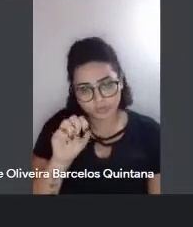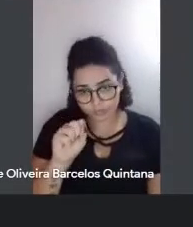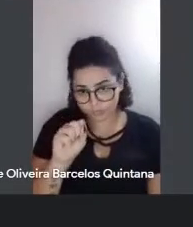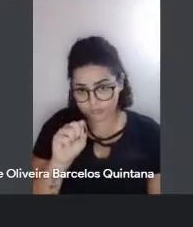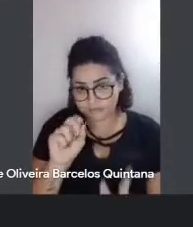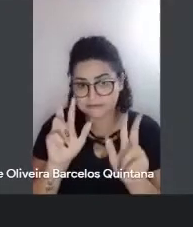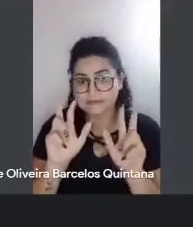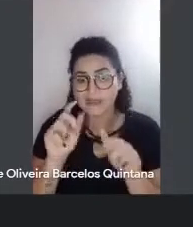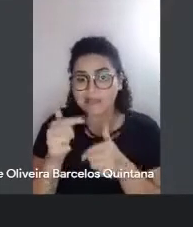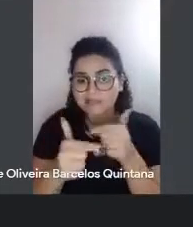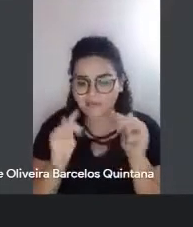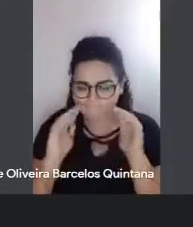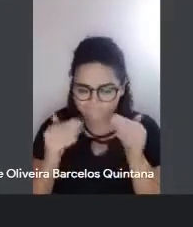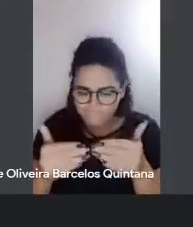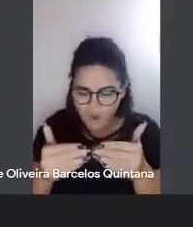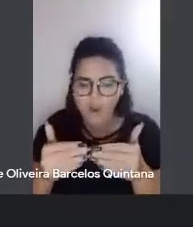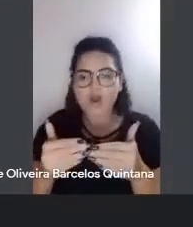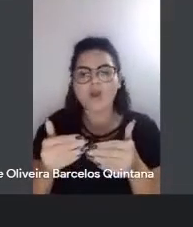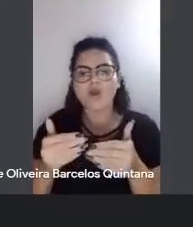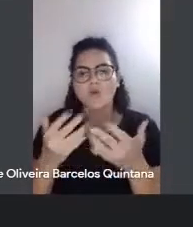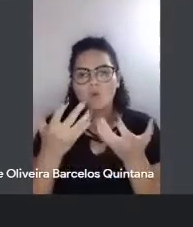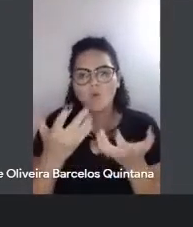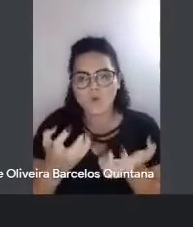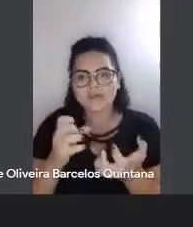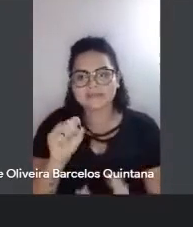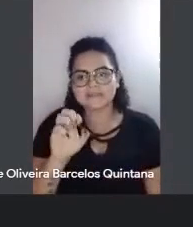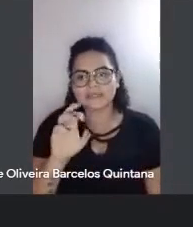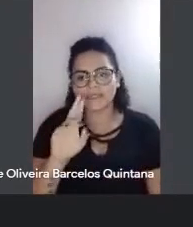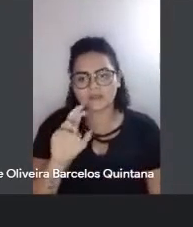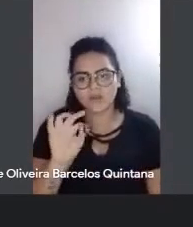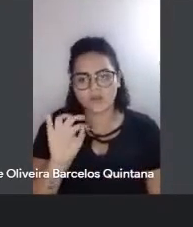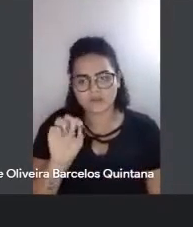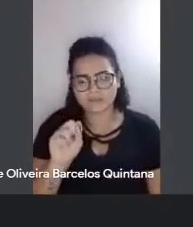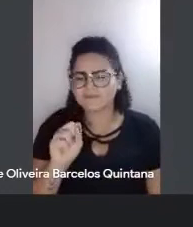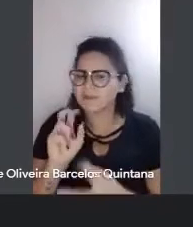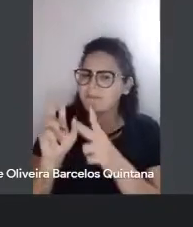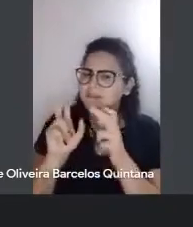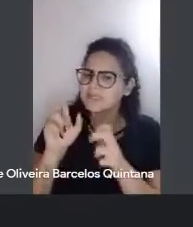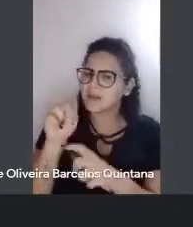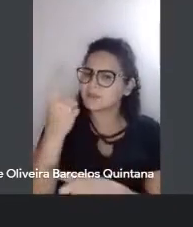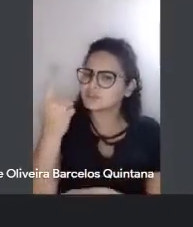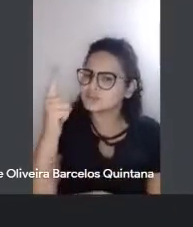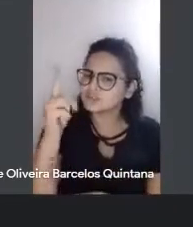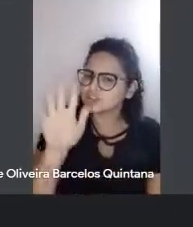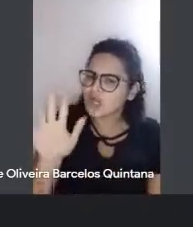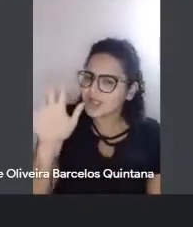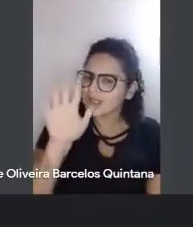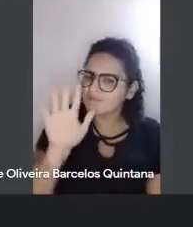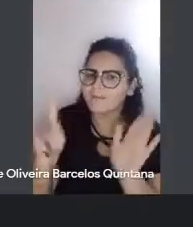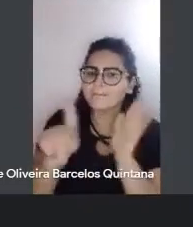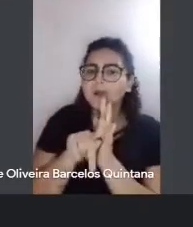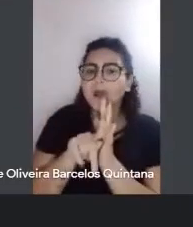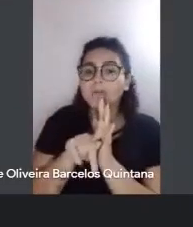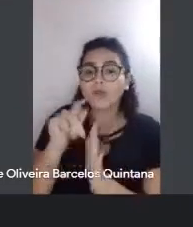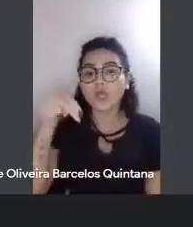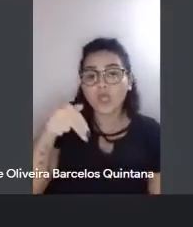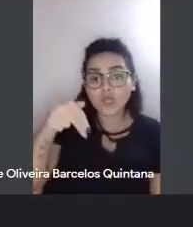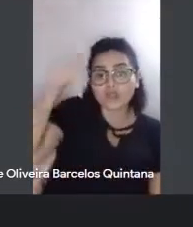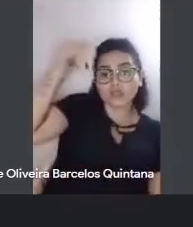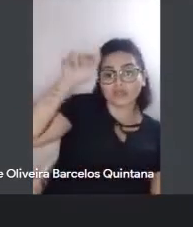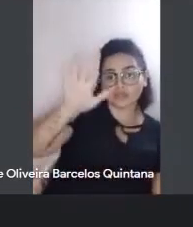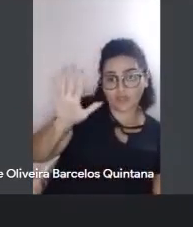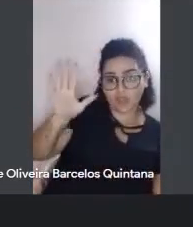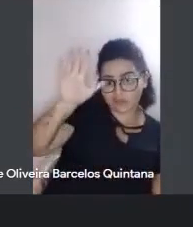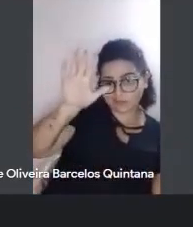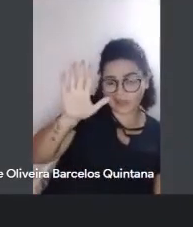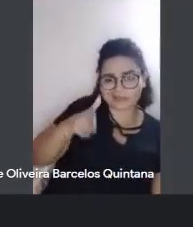Como que vocês percebem a geografia do Nordeste, especificamente os sertões, com suas delimitações geográficas, sociais